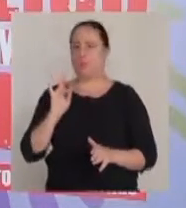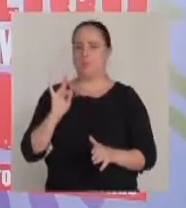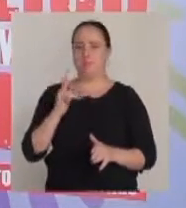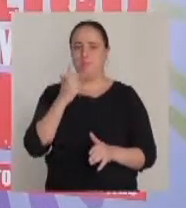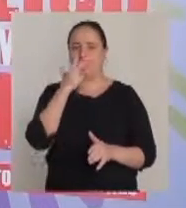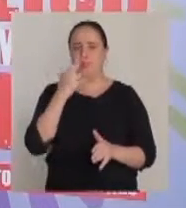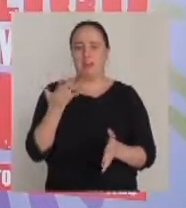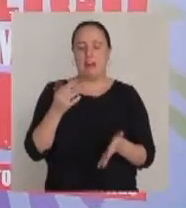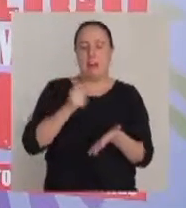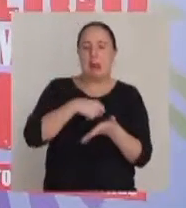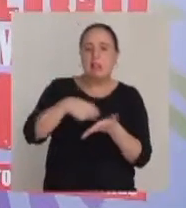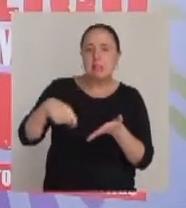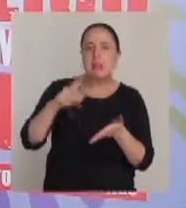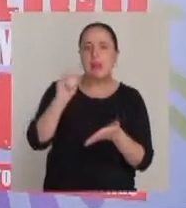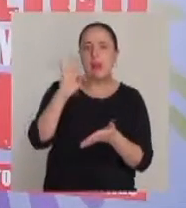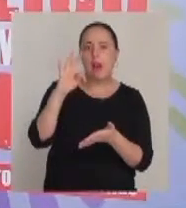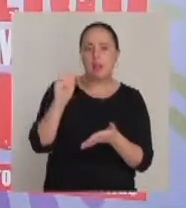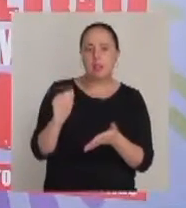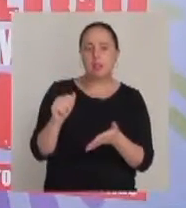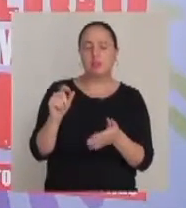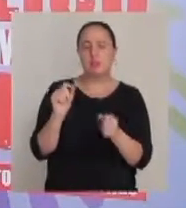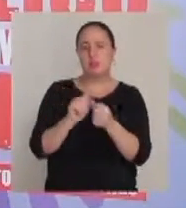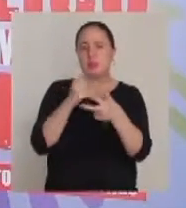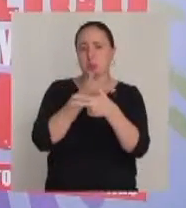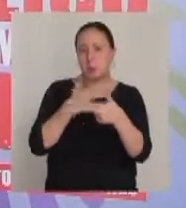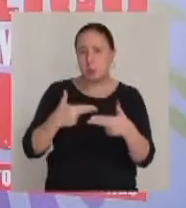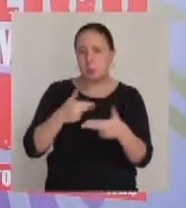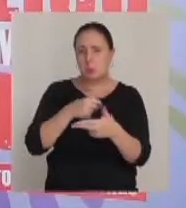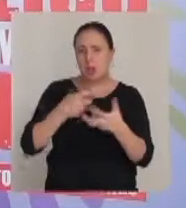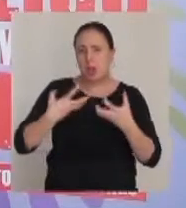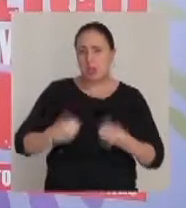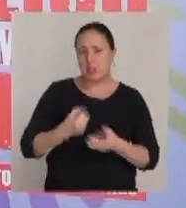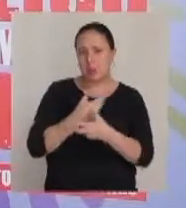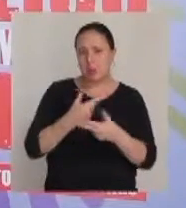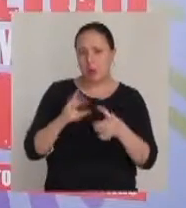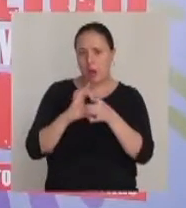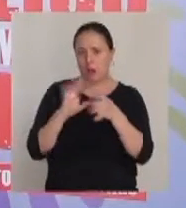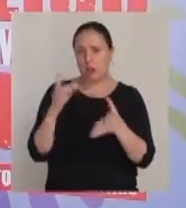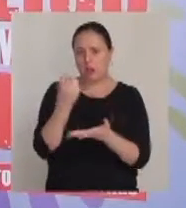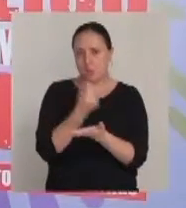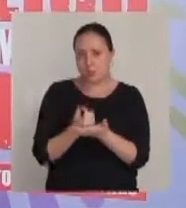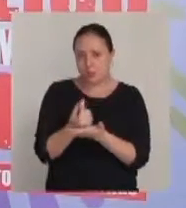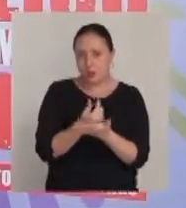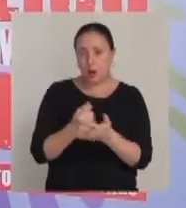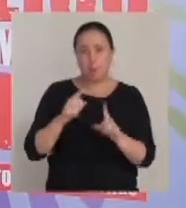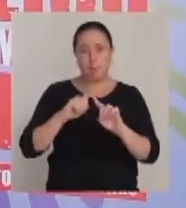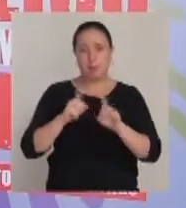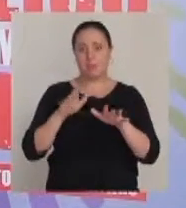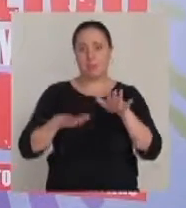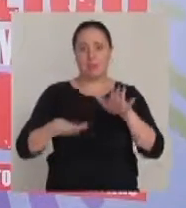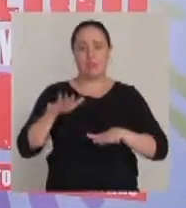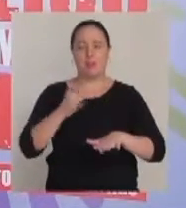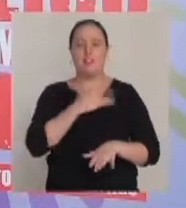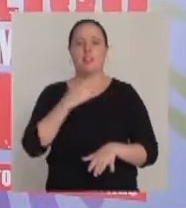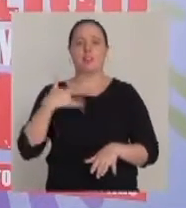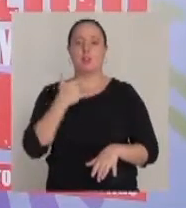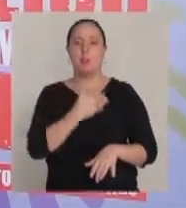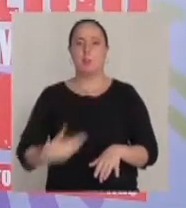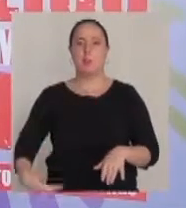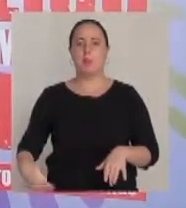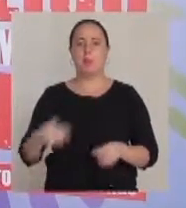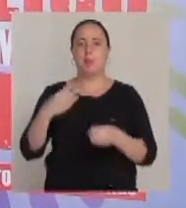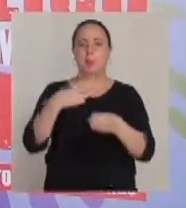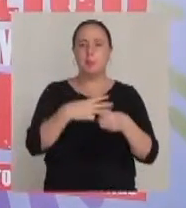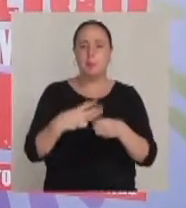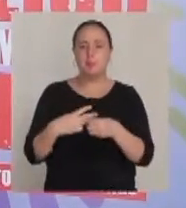simplesmente assinam atas, assinam liberações de verbas. E muitas vezes a saúde pública